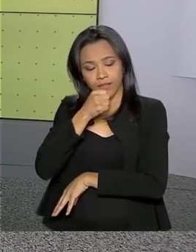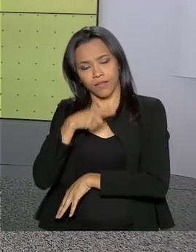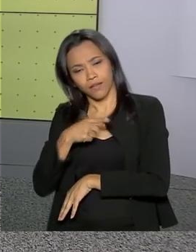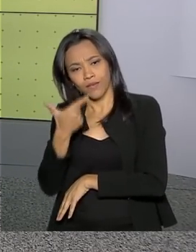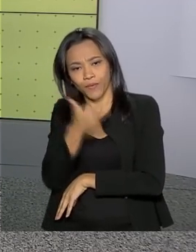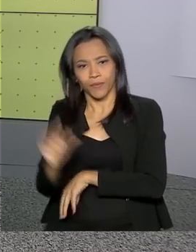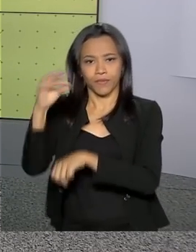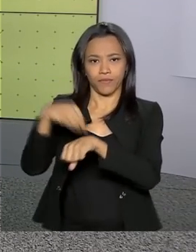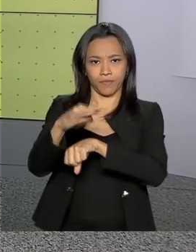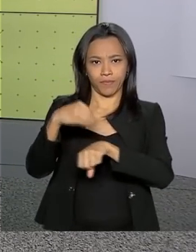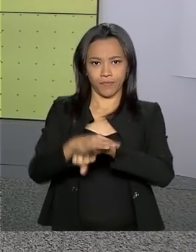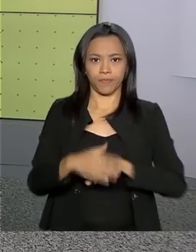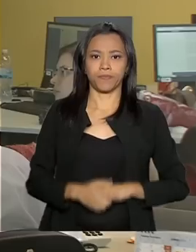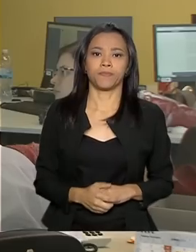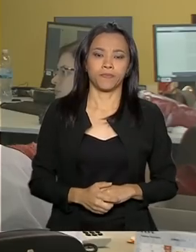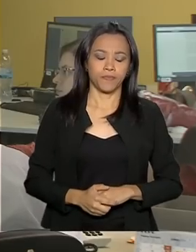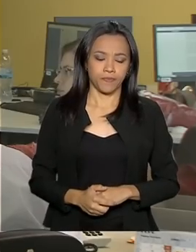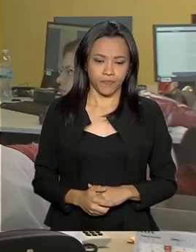outras informações.